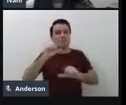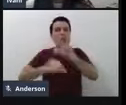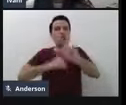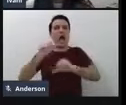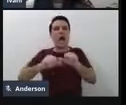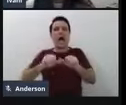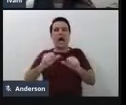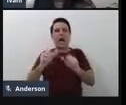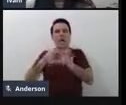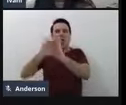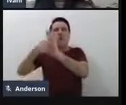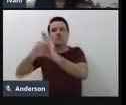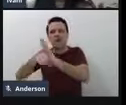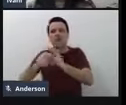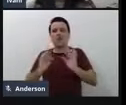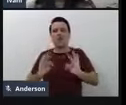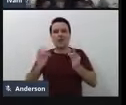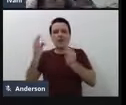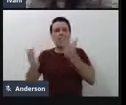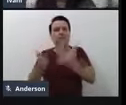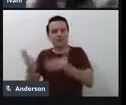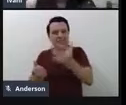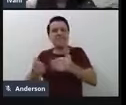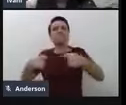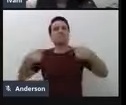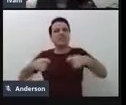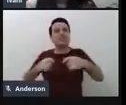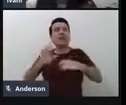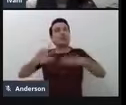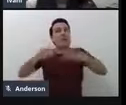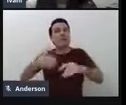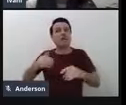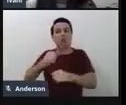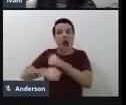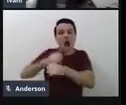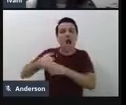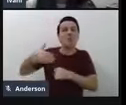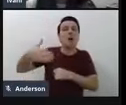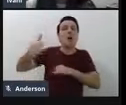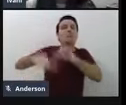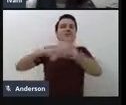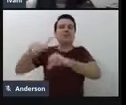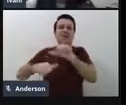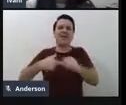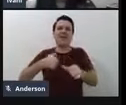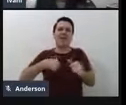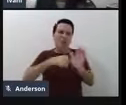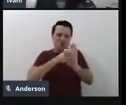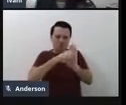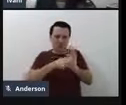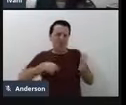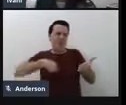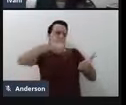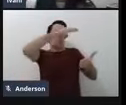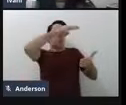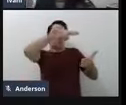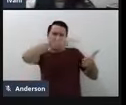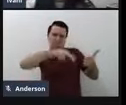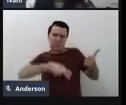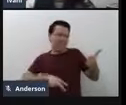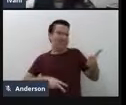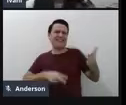de tecnologia assistiva. E eu não vou ler o conceito inteiro, porque ele é extenso, né, mas